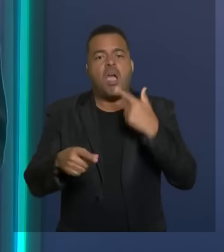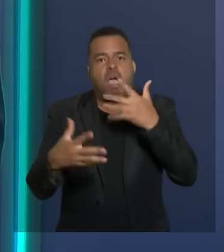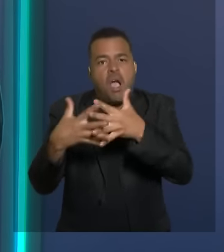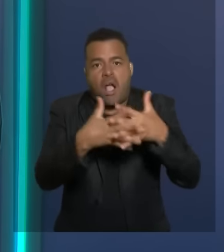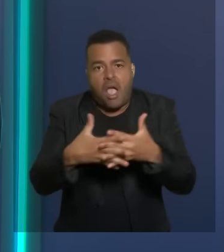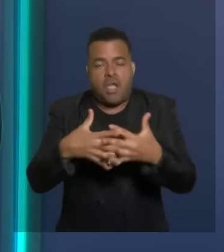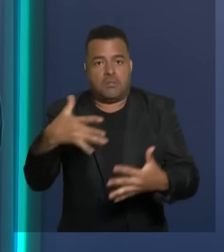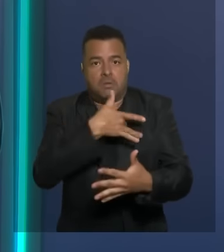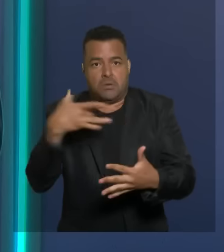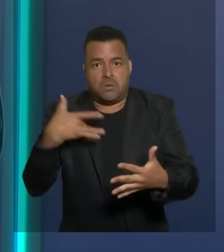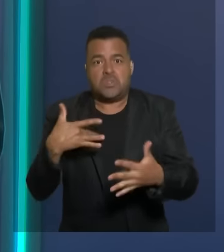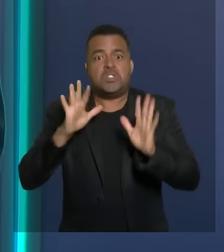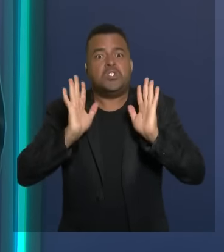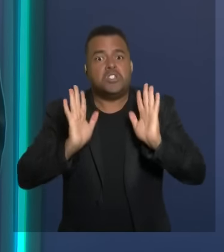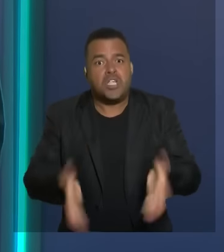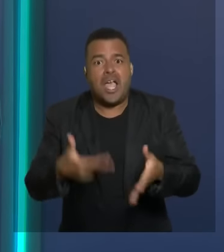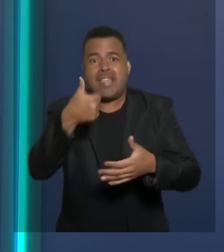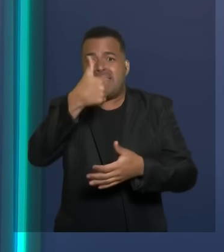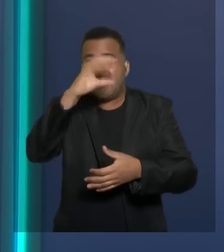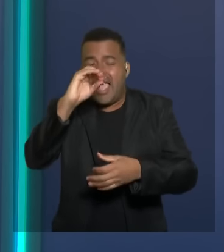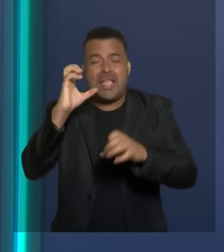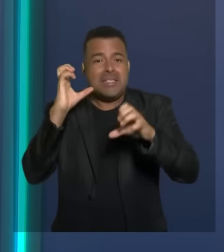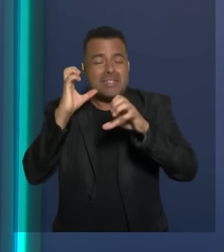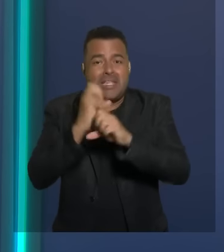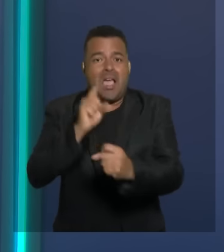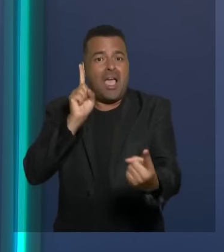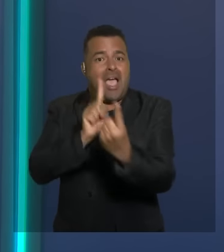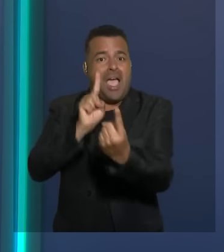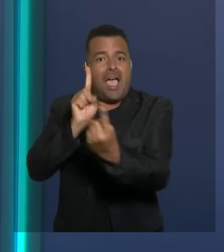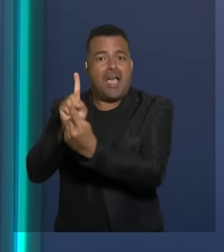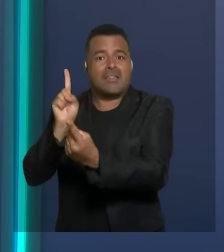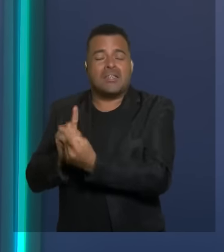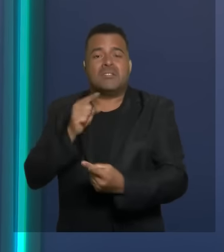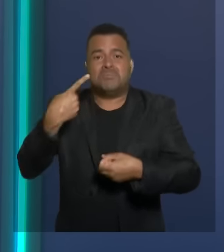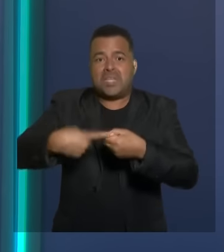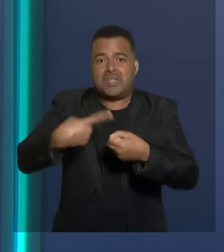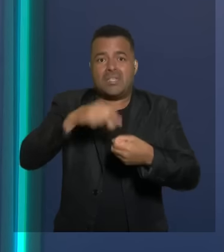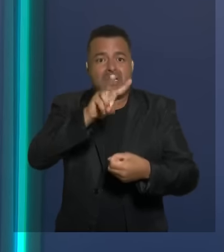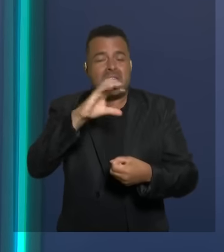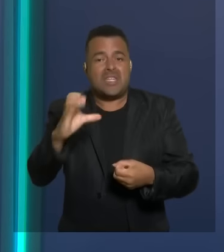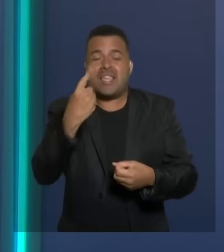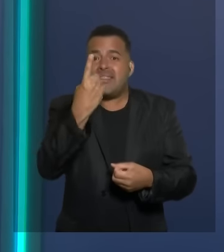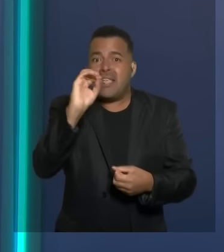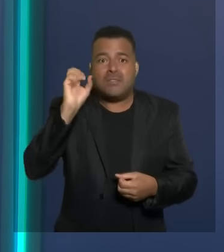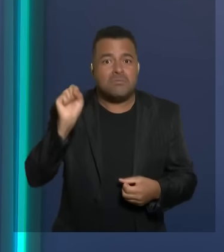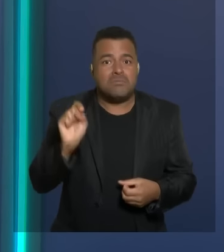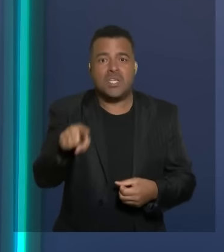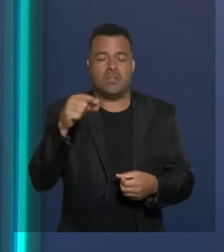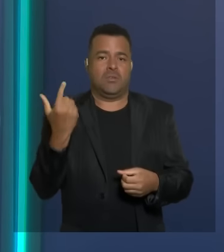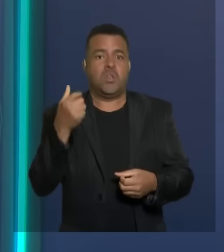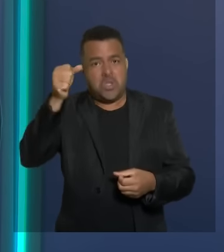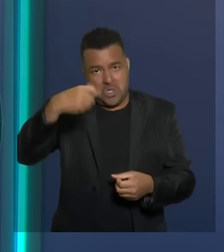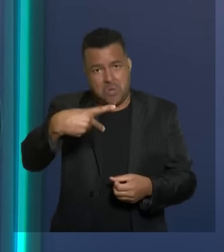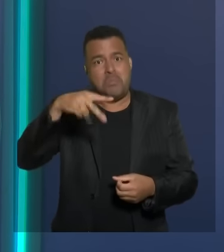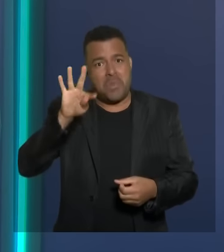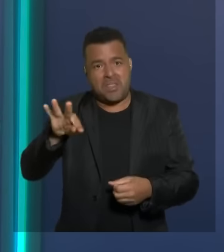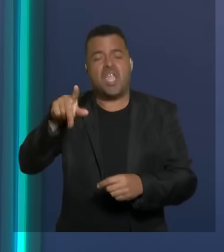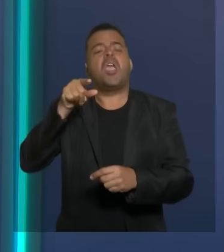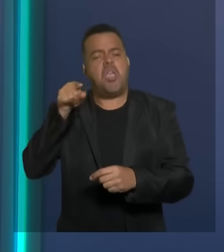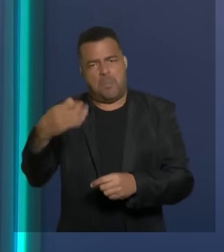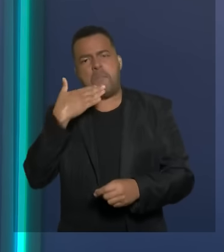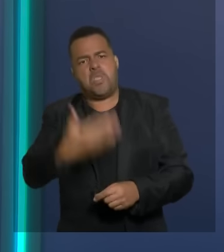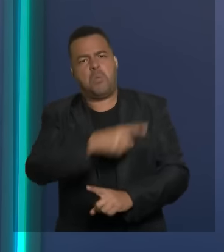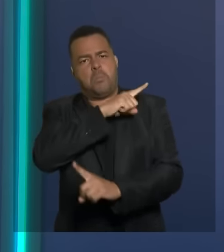atendimentos na cidade, que também foi. O PT também entrou proibindo, pedindo a proibição da Carreta da Saúde. Nós